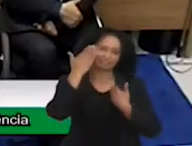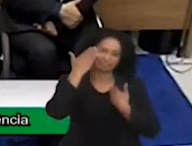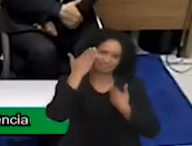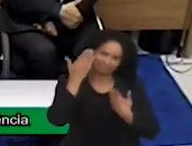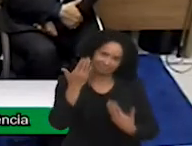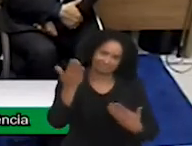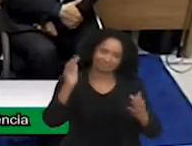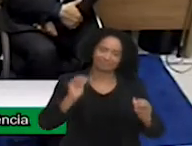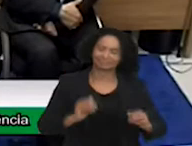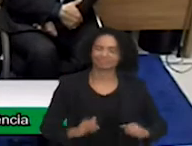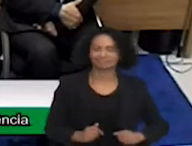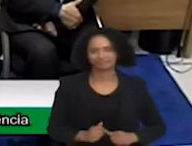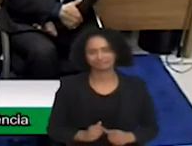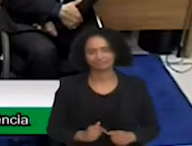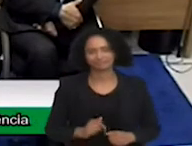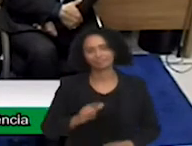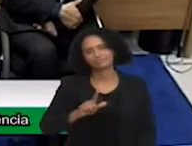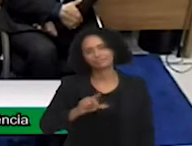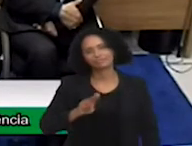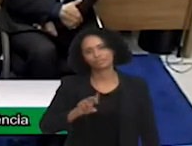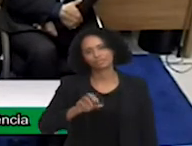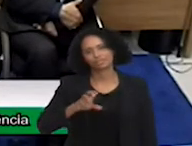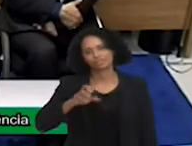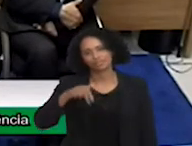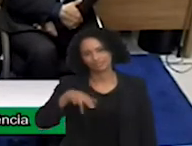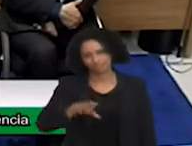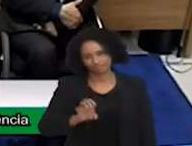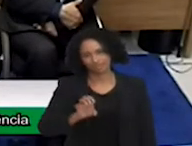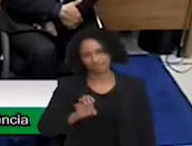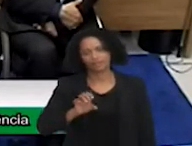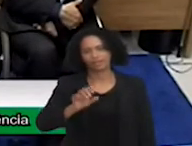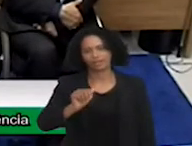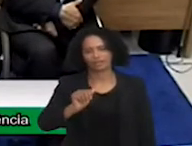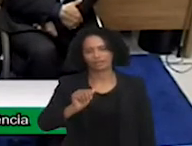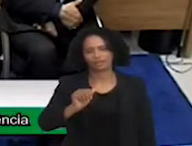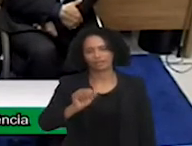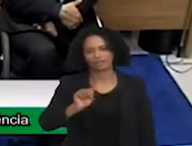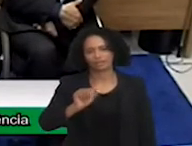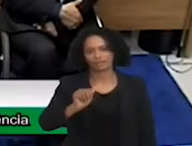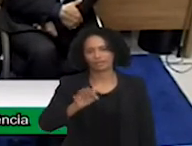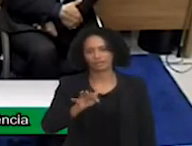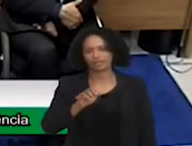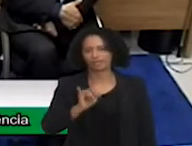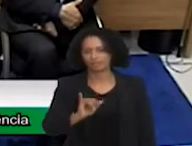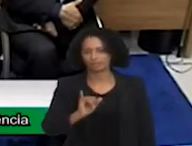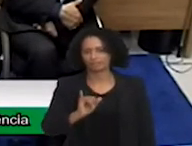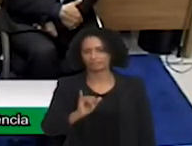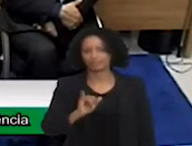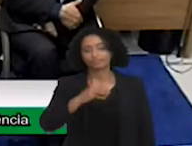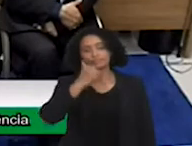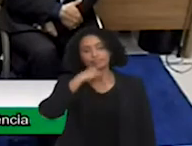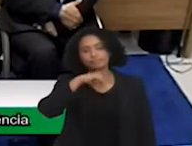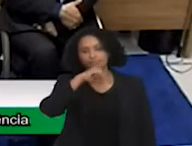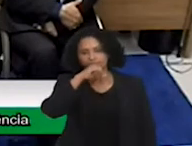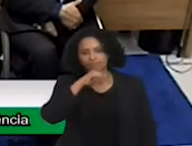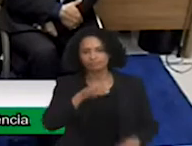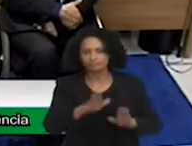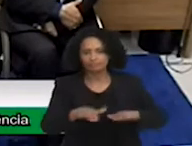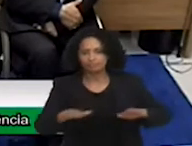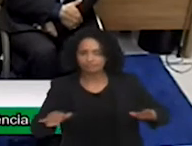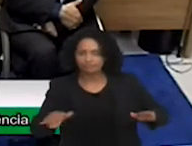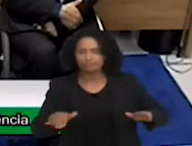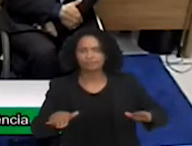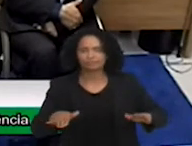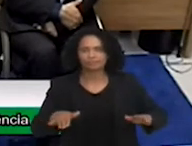meu amigo. Luciene Assaf, de Matos, mãe de criança. Quero fazer uma